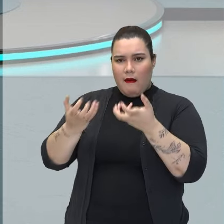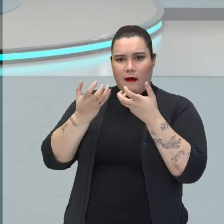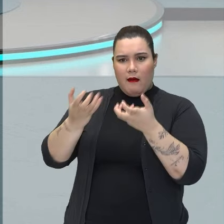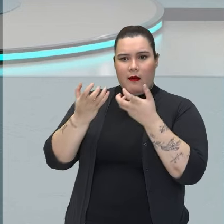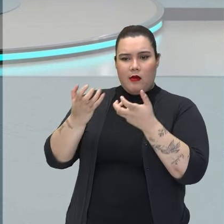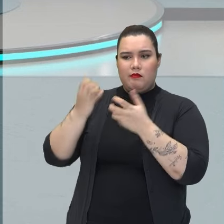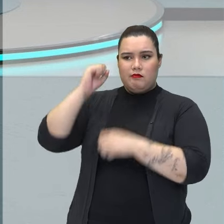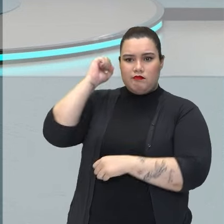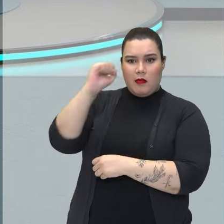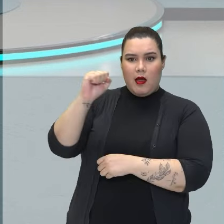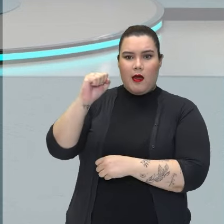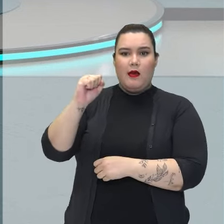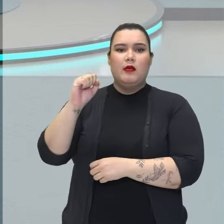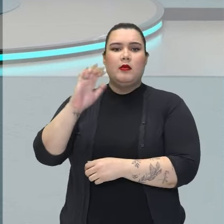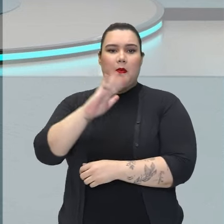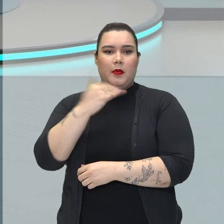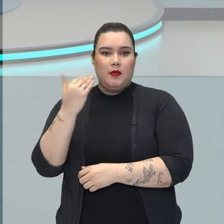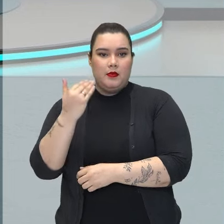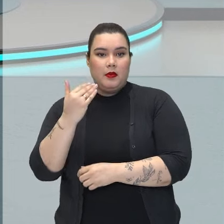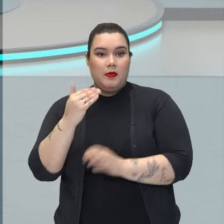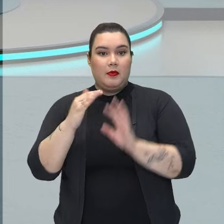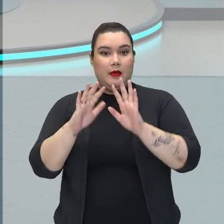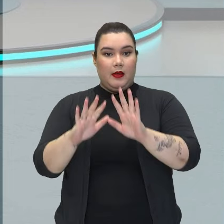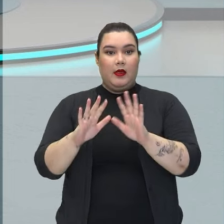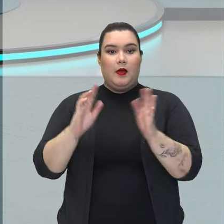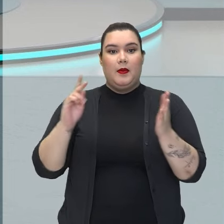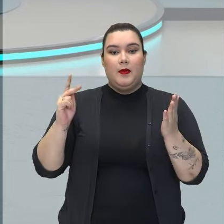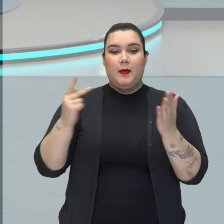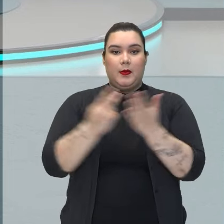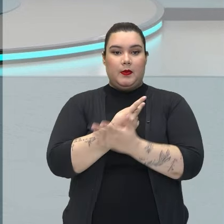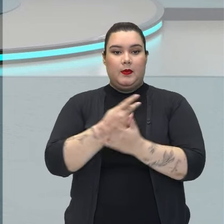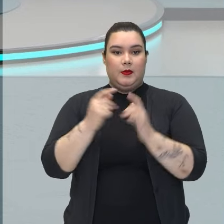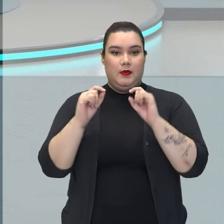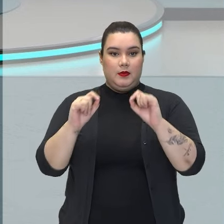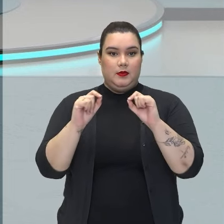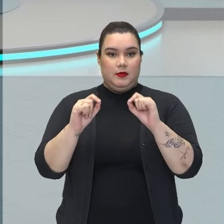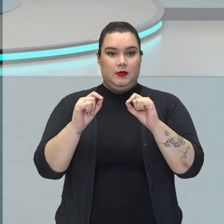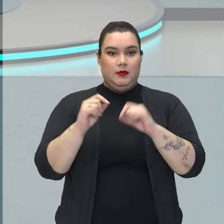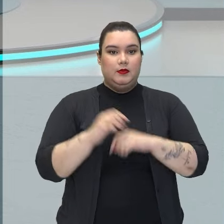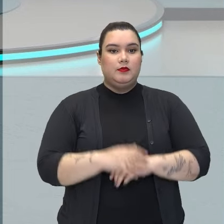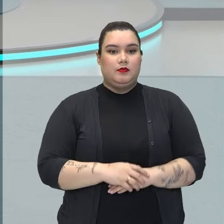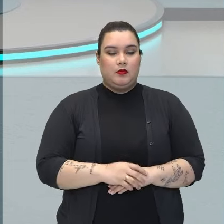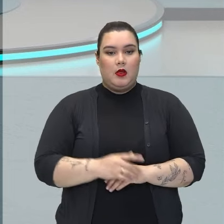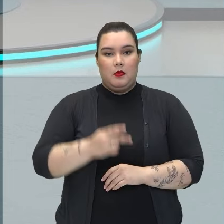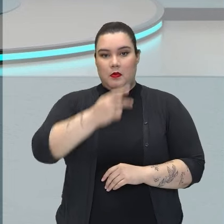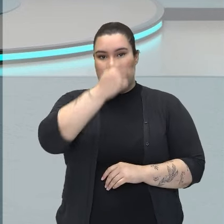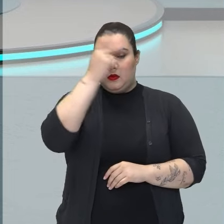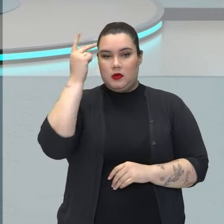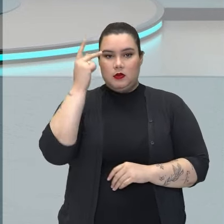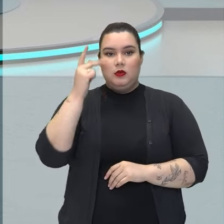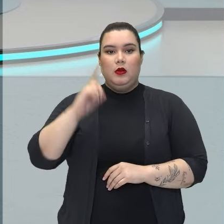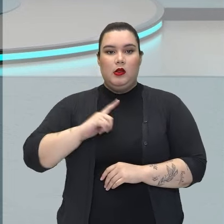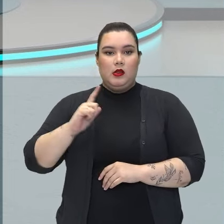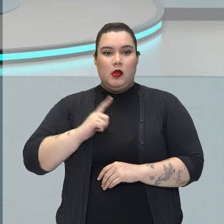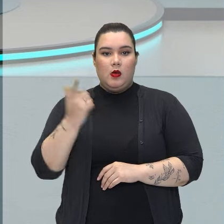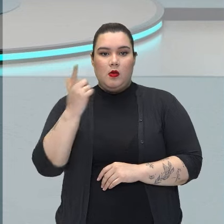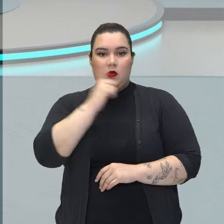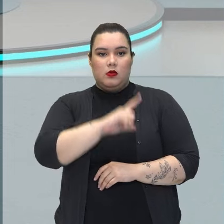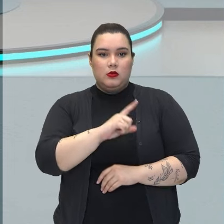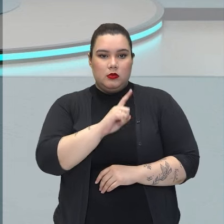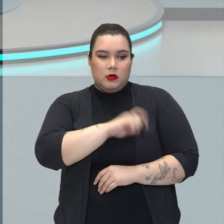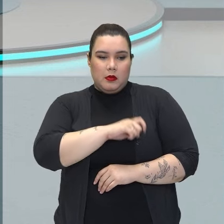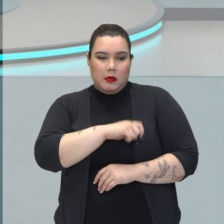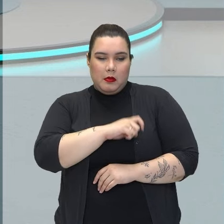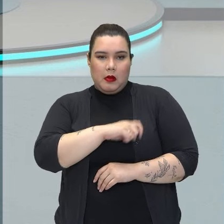E aí ele acaba tendo uma emboscada. O inimigo dele acaba ali emboscando com os seus próprios